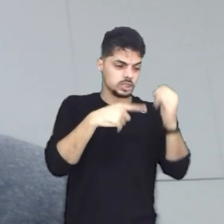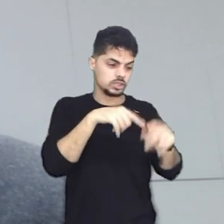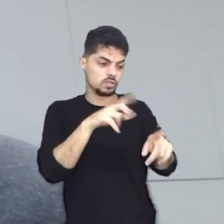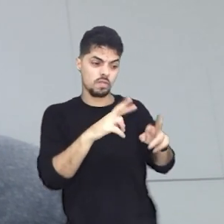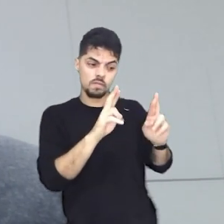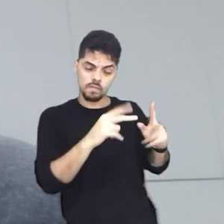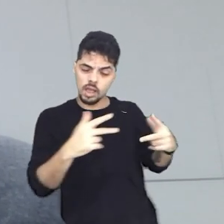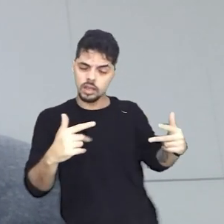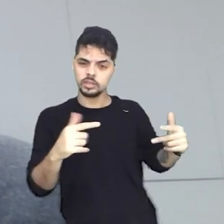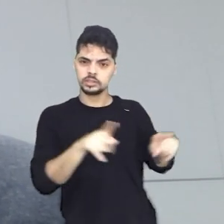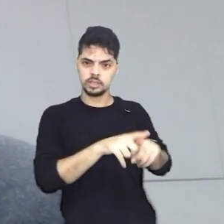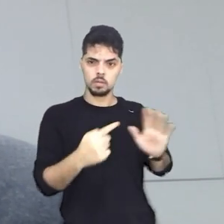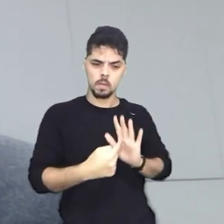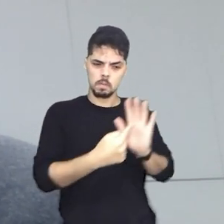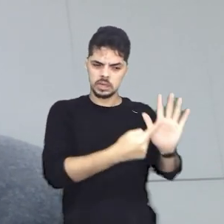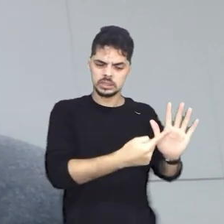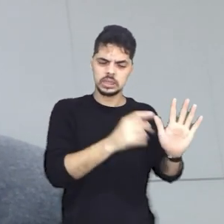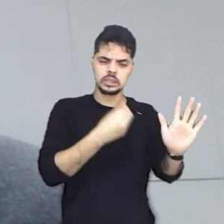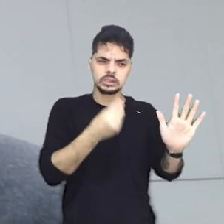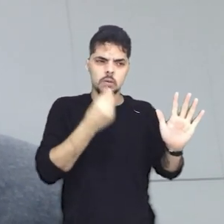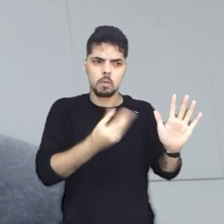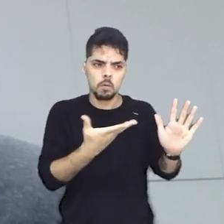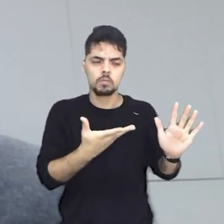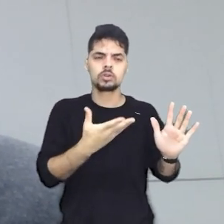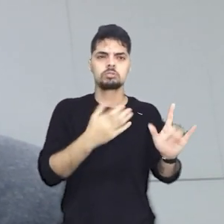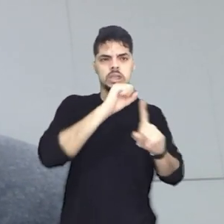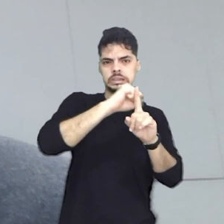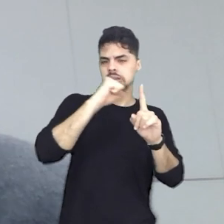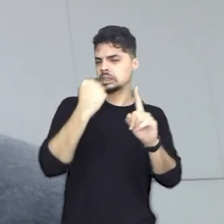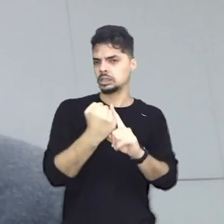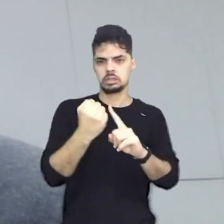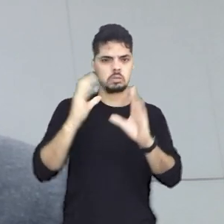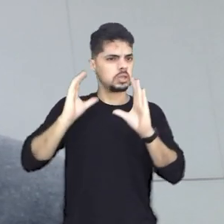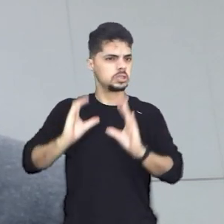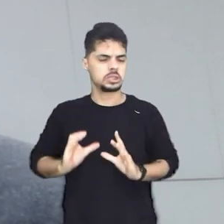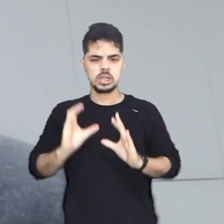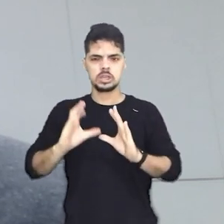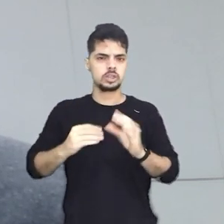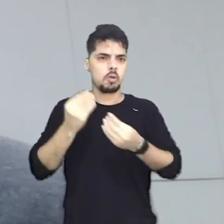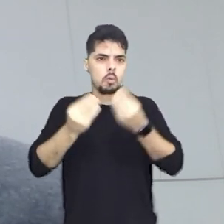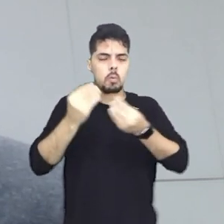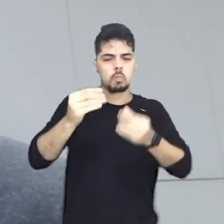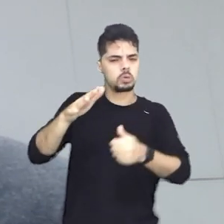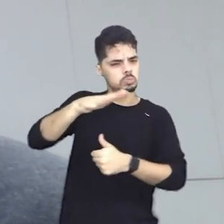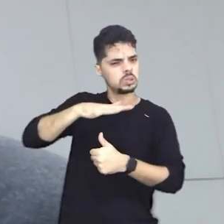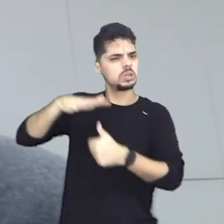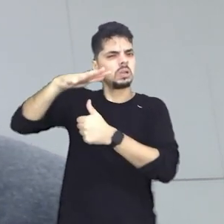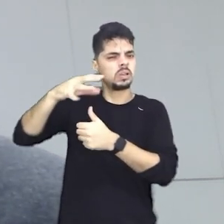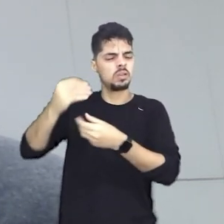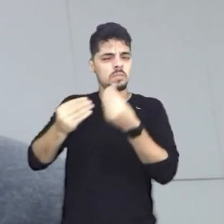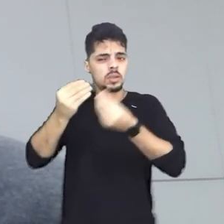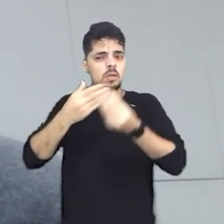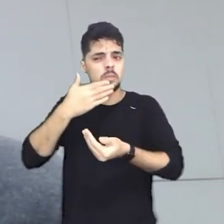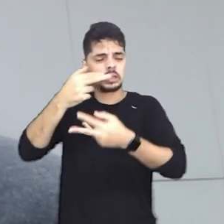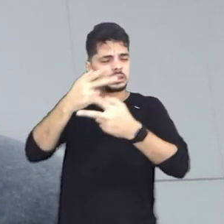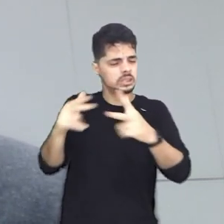o debate sobre essas ideias republicanas, ou seja, as ideias de